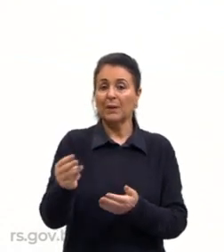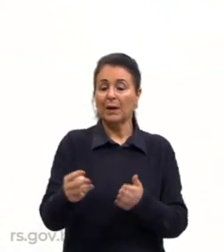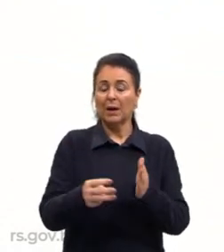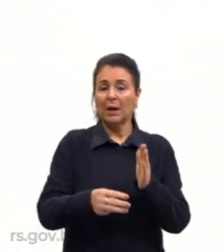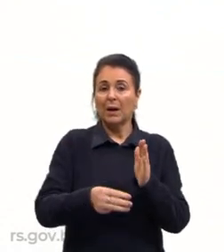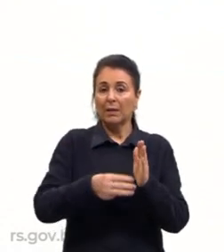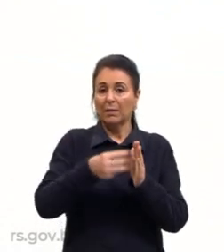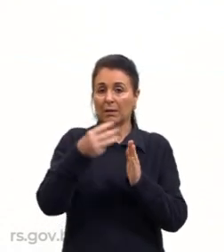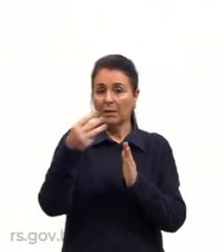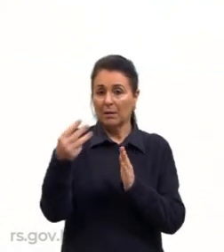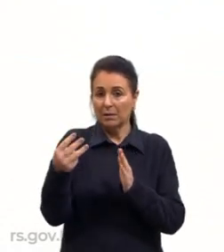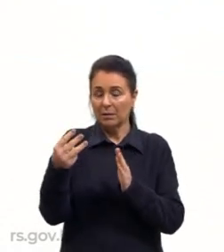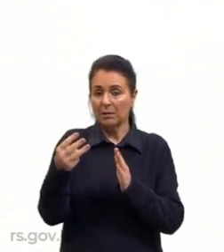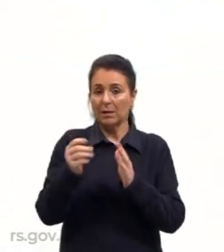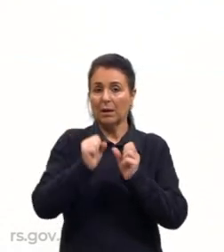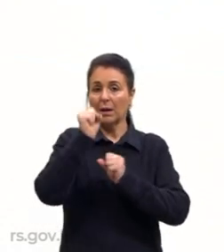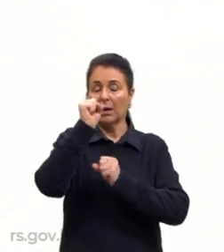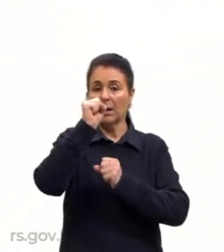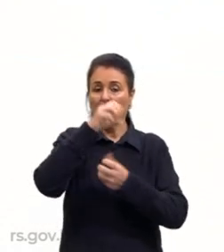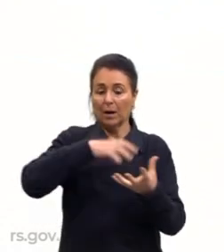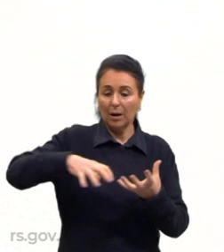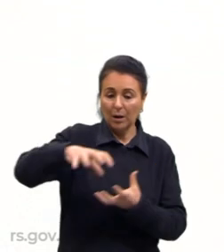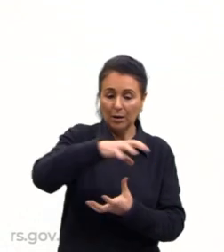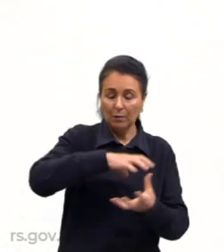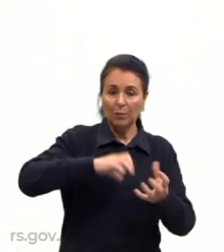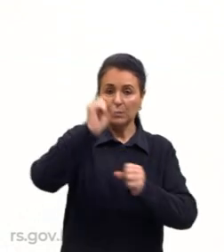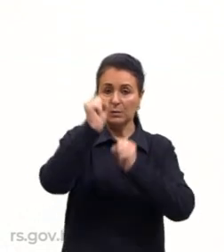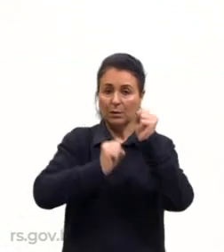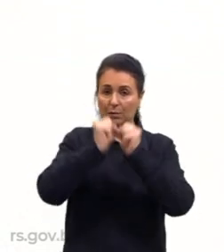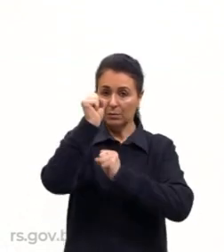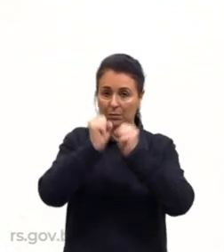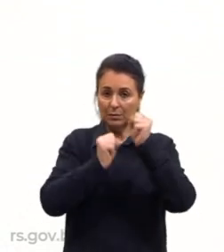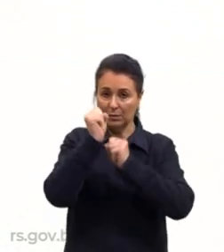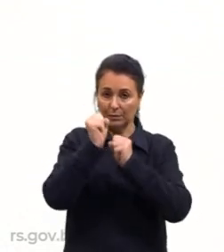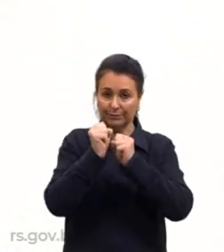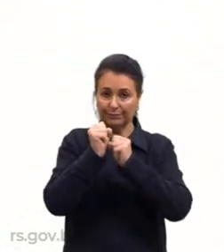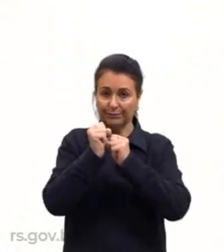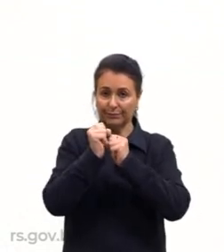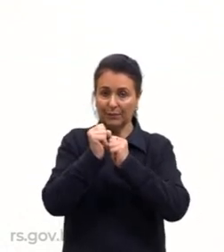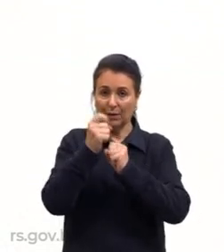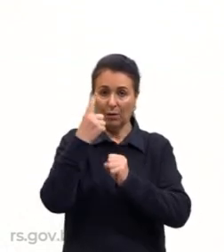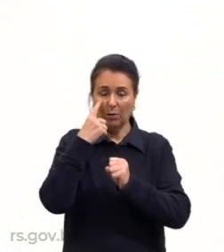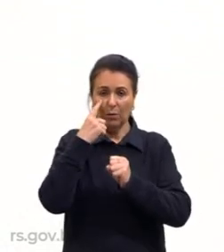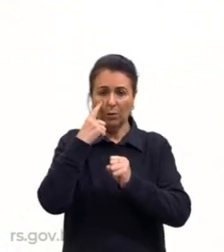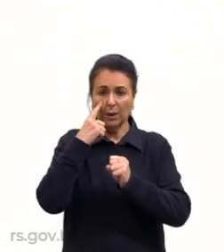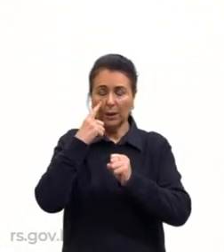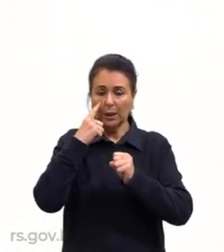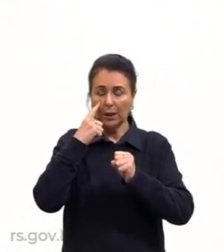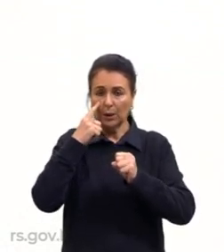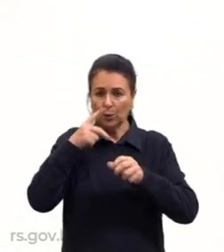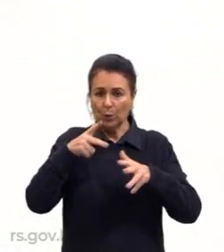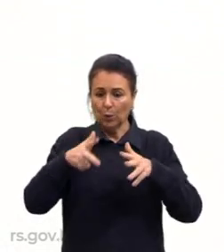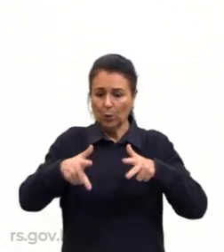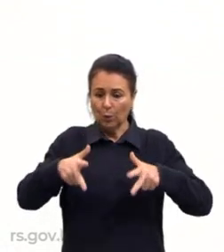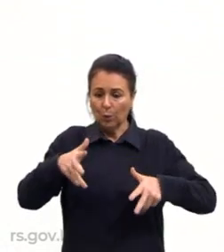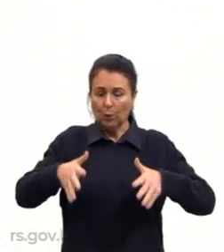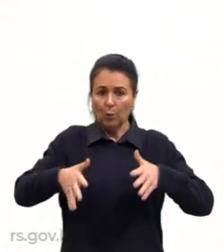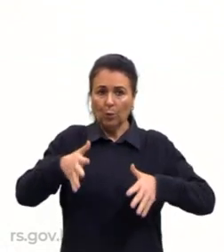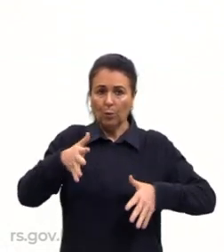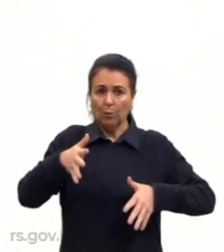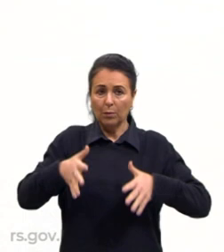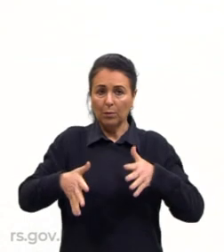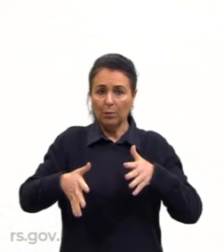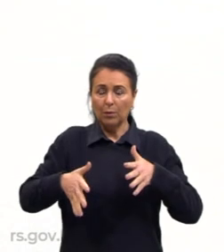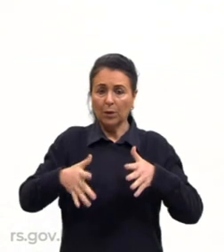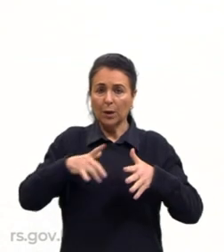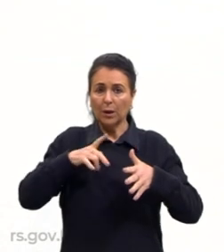revolução industrial, certo? A evolução aí da indústria, tá? Aqui, robôs, simulação, essas coisas todas. E eu trago uma